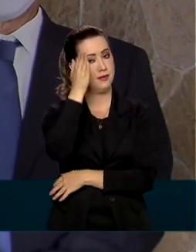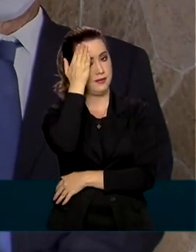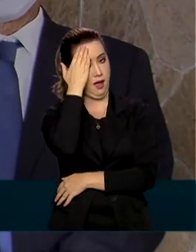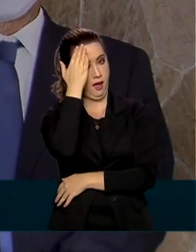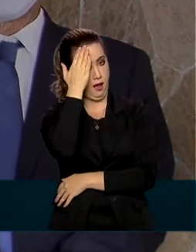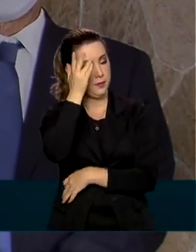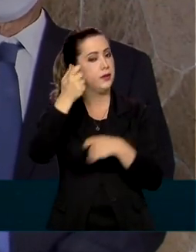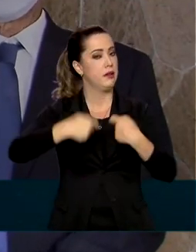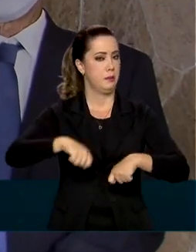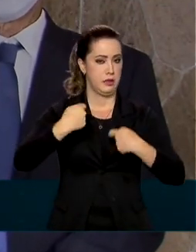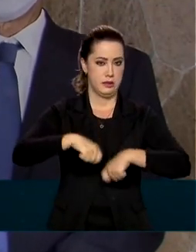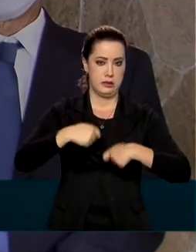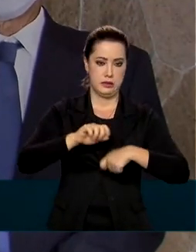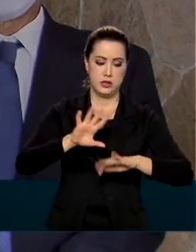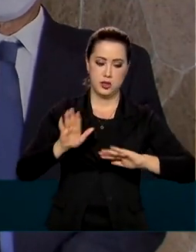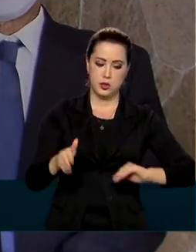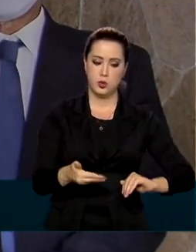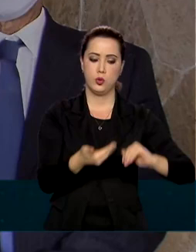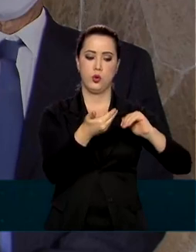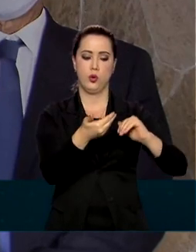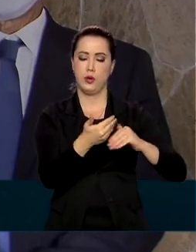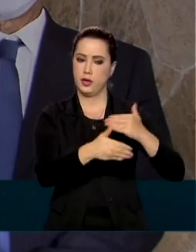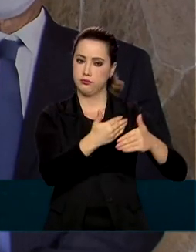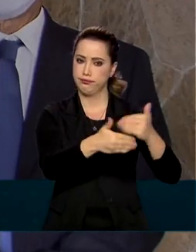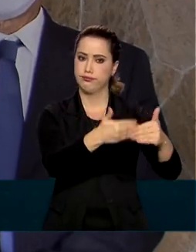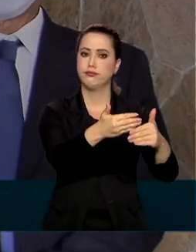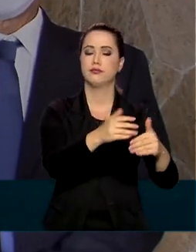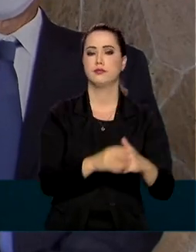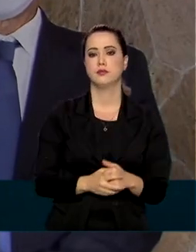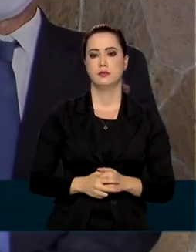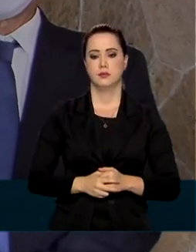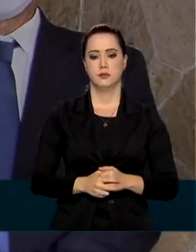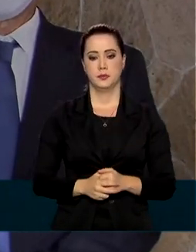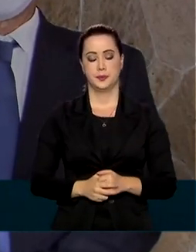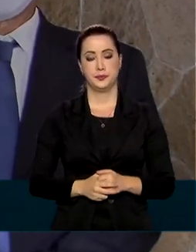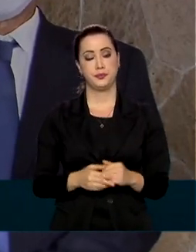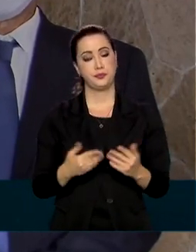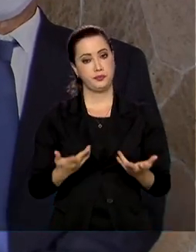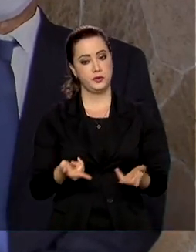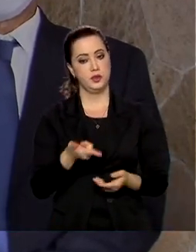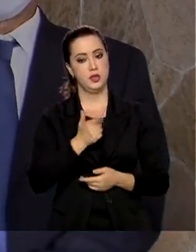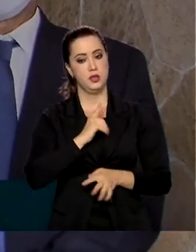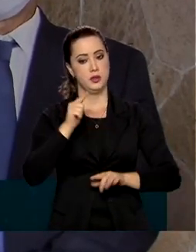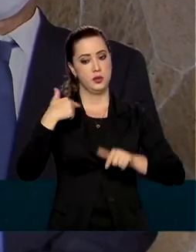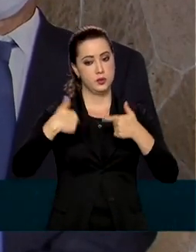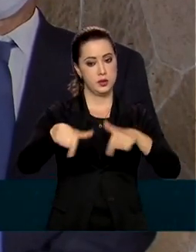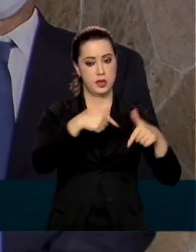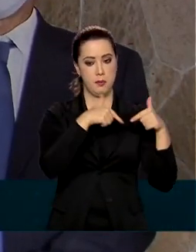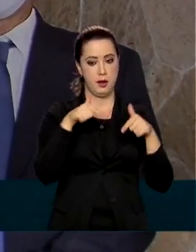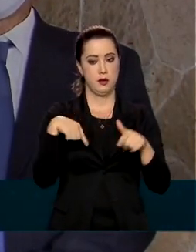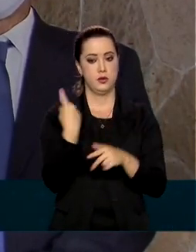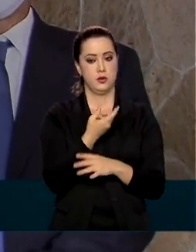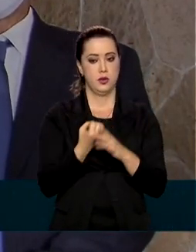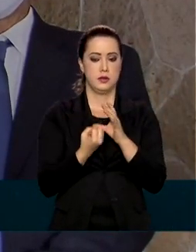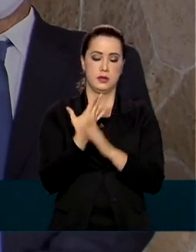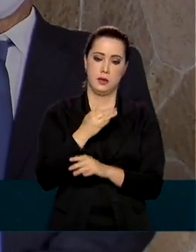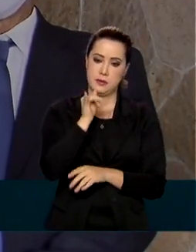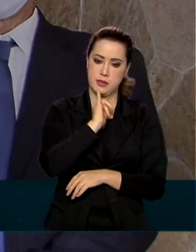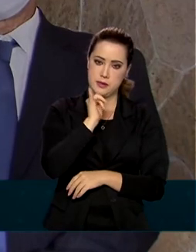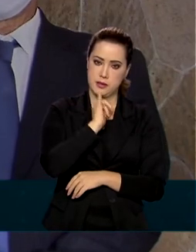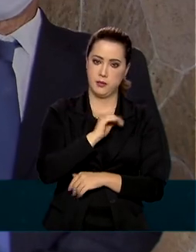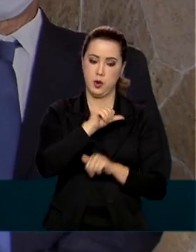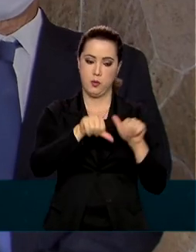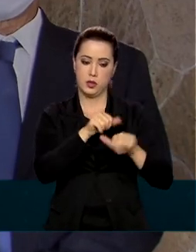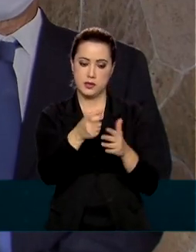é necessário que o Congresso dê encaminhamento às reformas. É um cronograma de trabalho que nós estipulamos, por exemplo, para a reforma